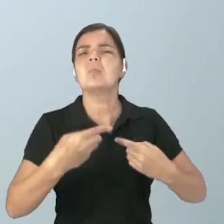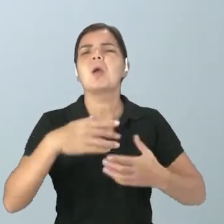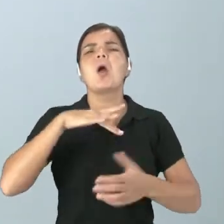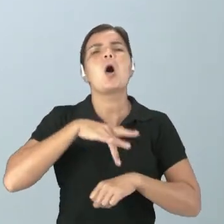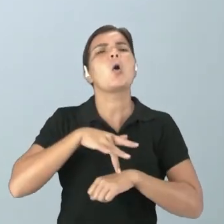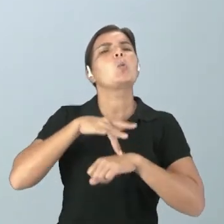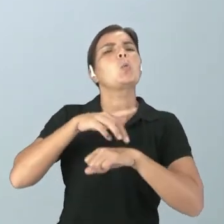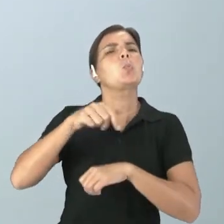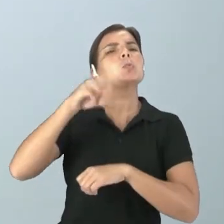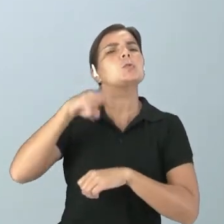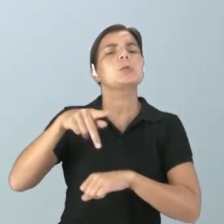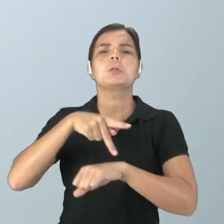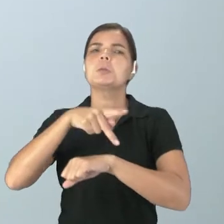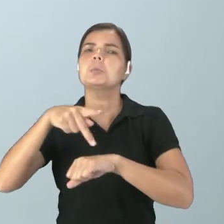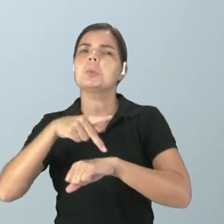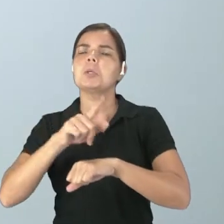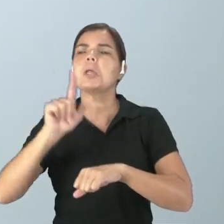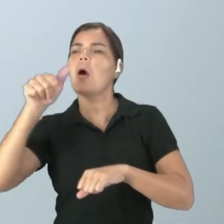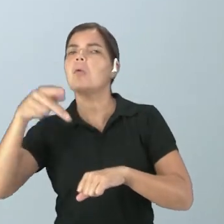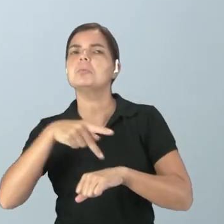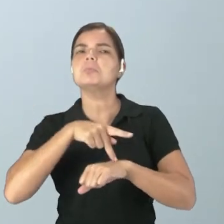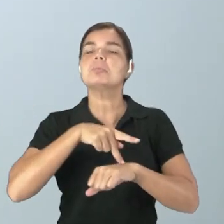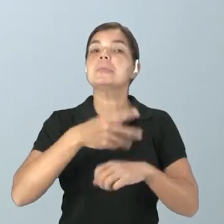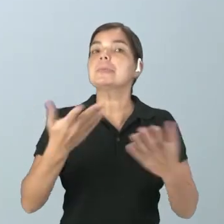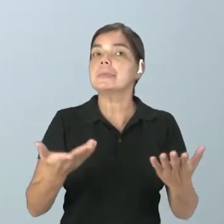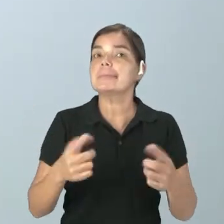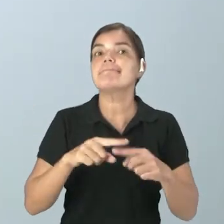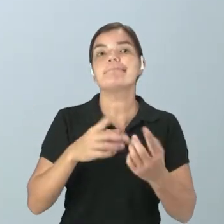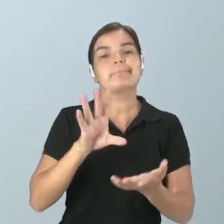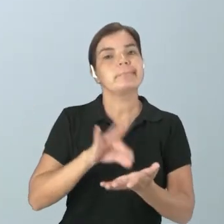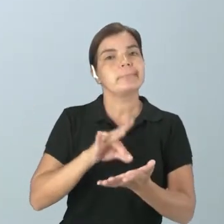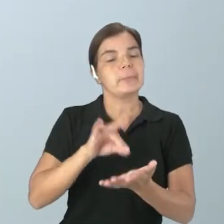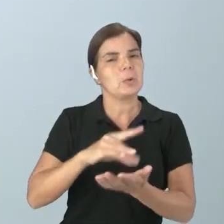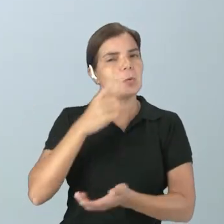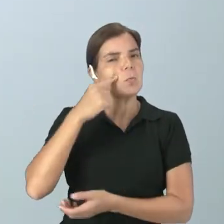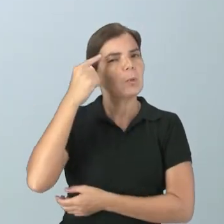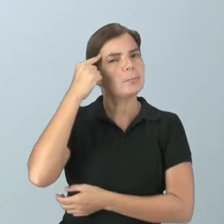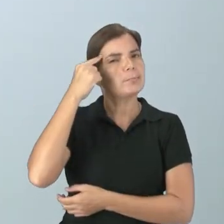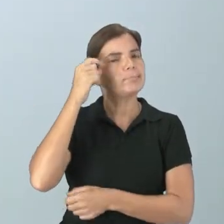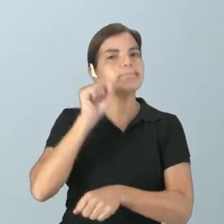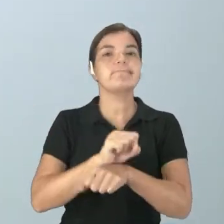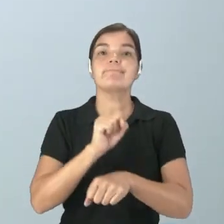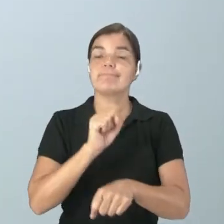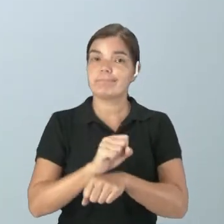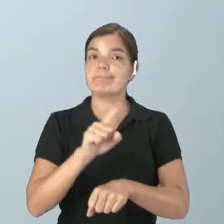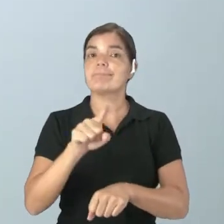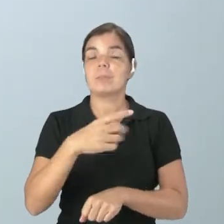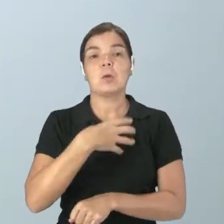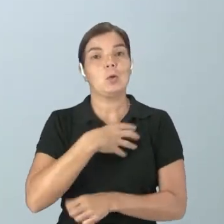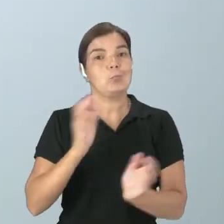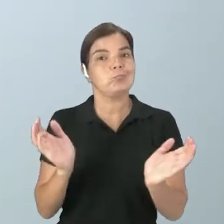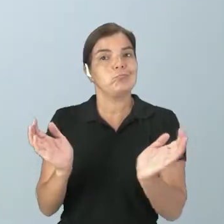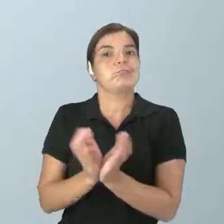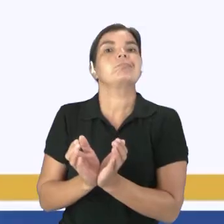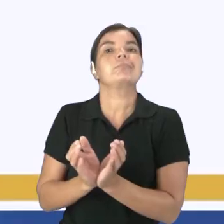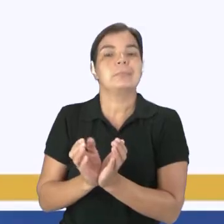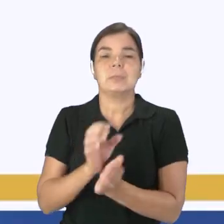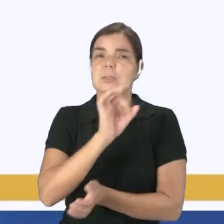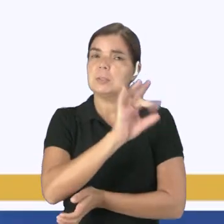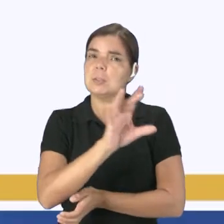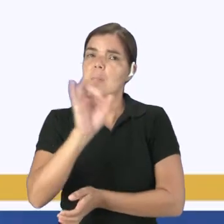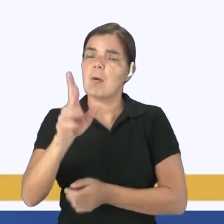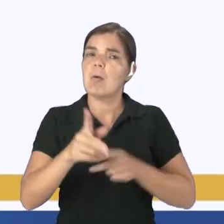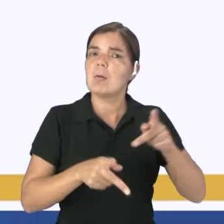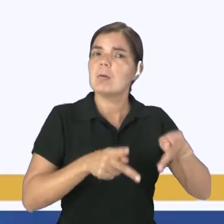país, a culpa é de determinado outro. Mas, na verdade, se a gente for parar para pensar, foi uma ação conjunta, né? Se cada população